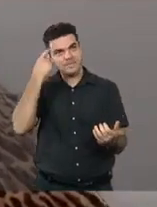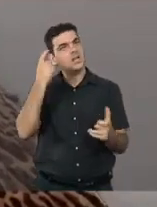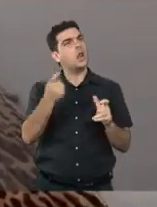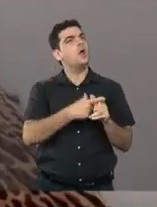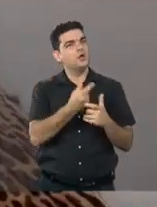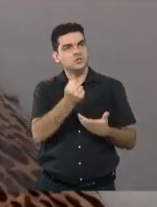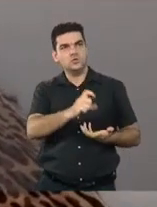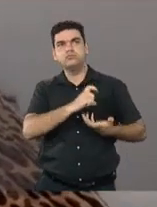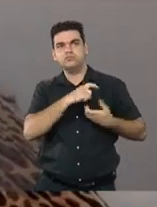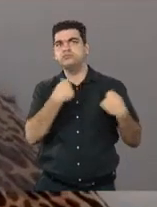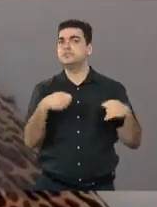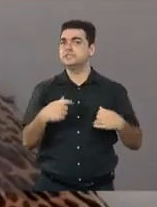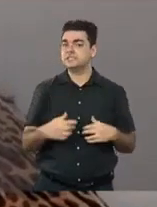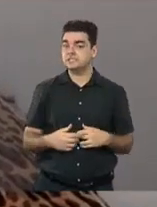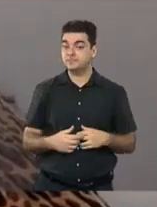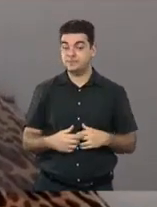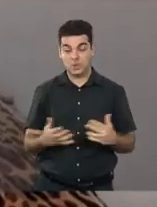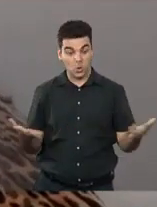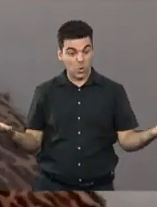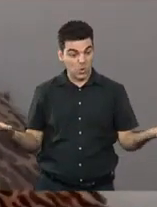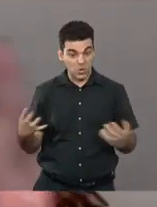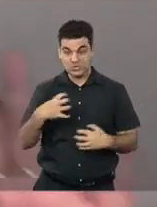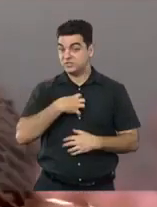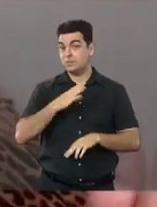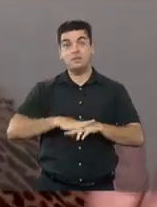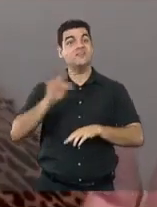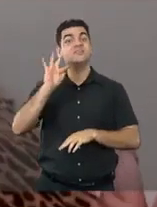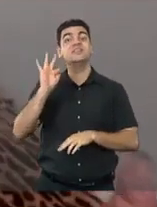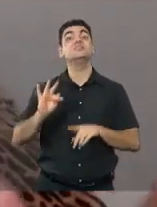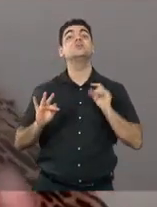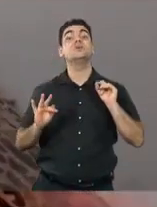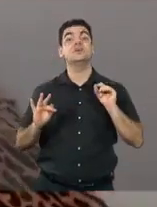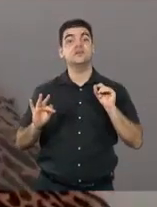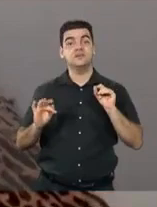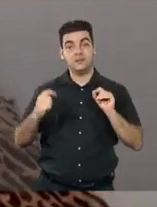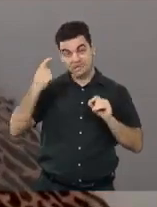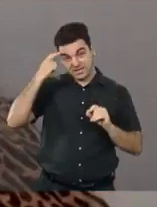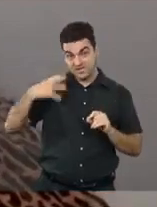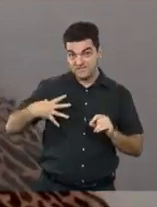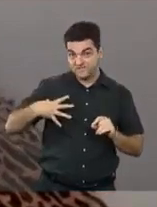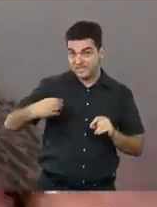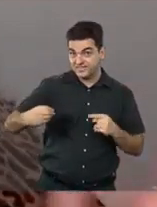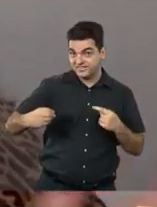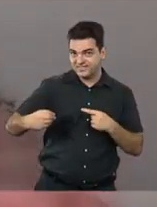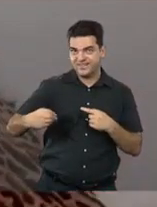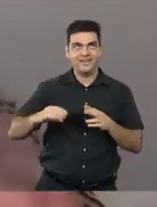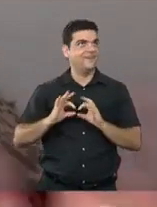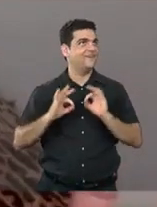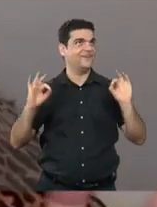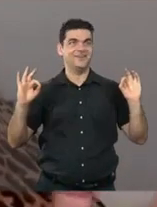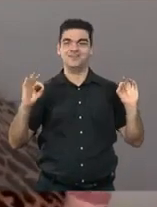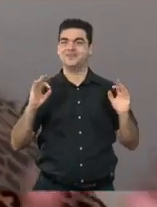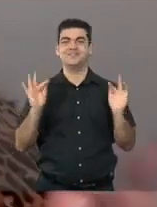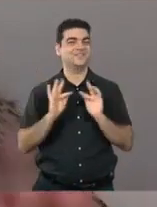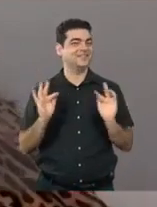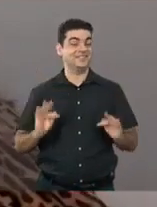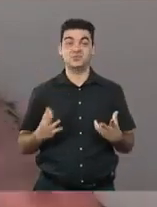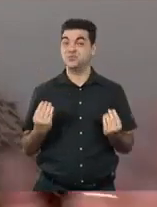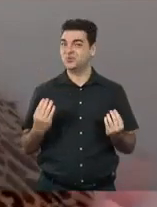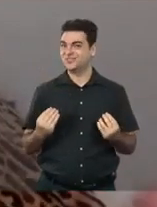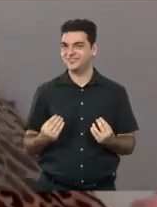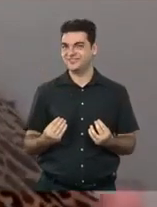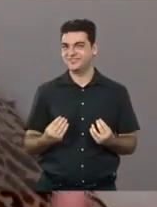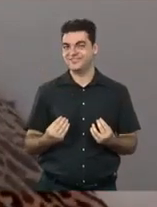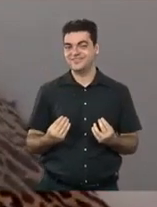perguntam muito, assim, qual foi o momento mais feliz da minha vida? Eu falo, depois que você tem filho, gente, o momento mais feliz é filho, porque filho